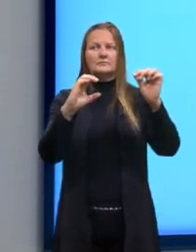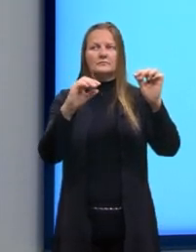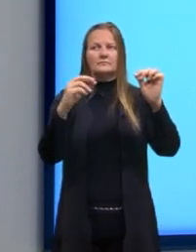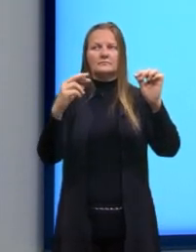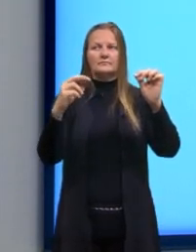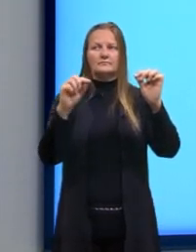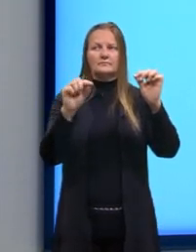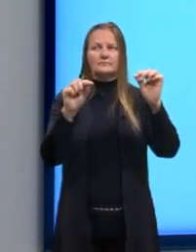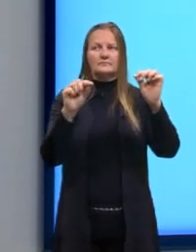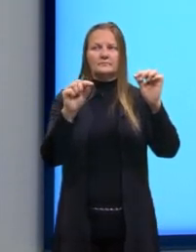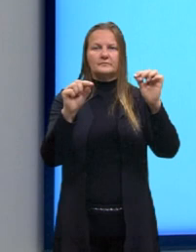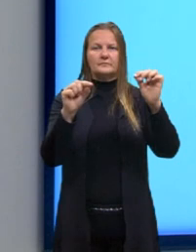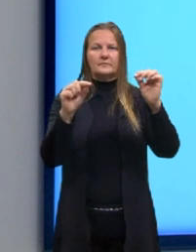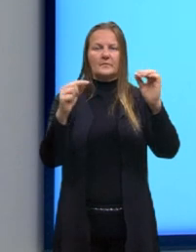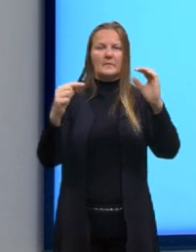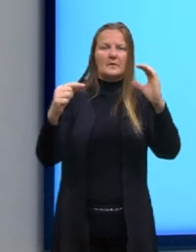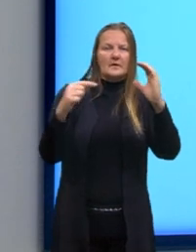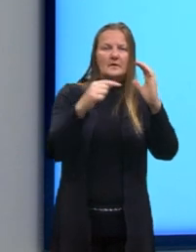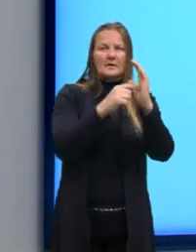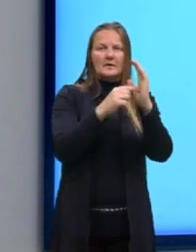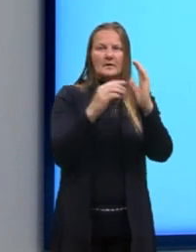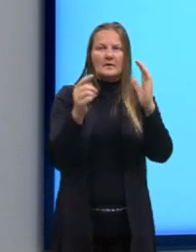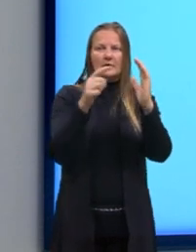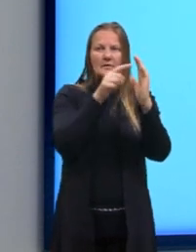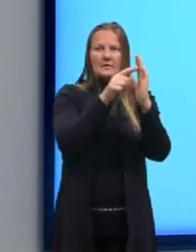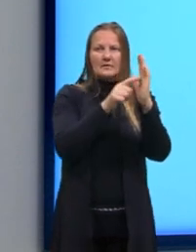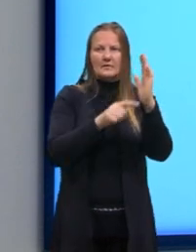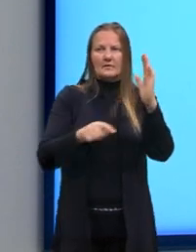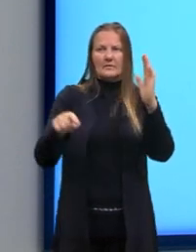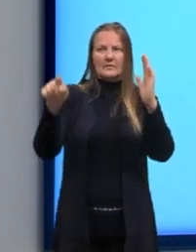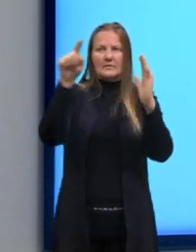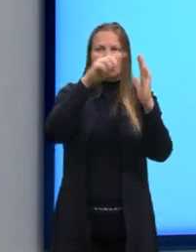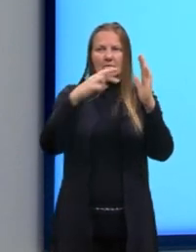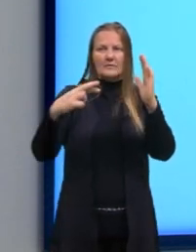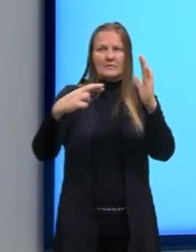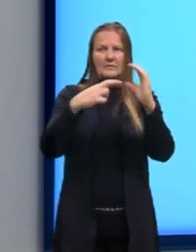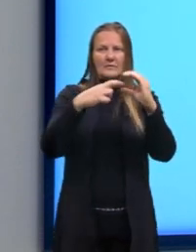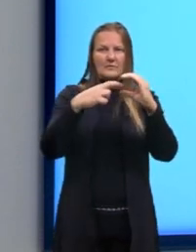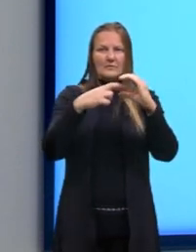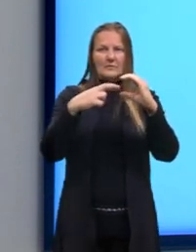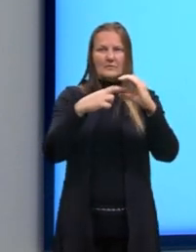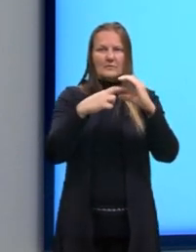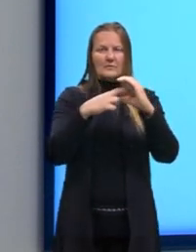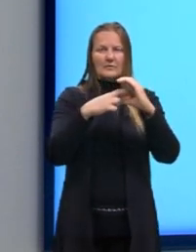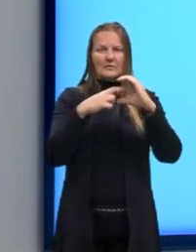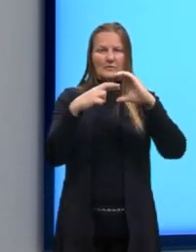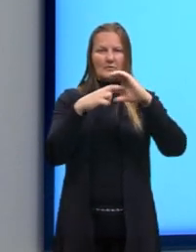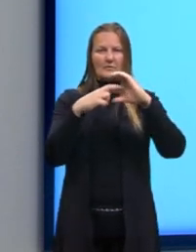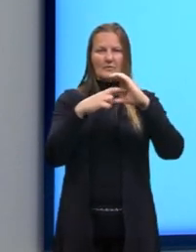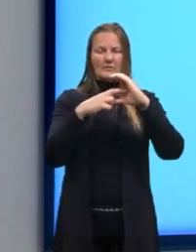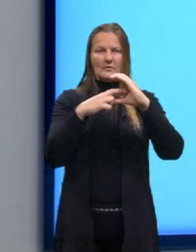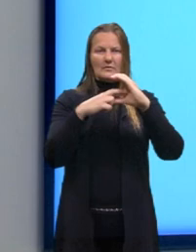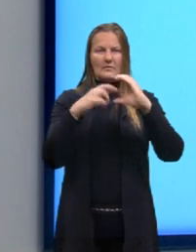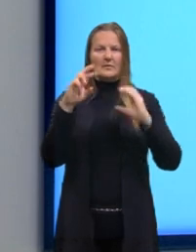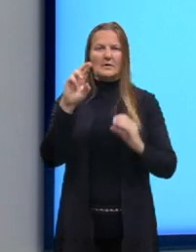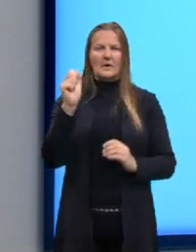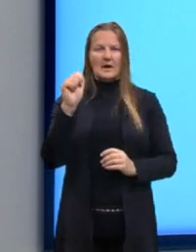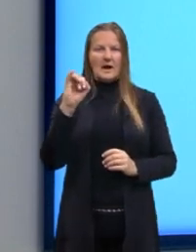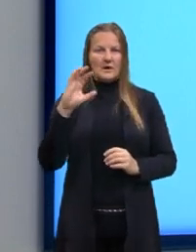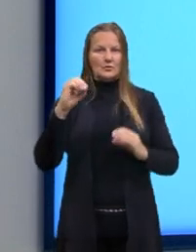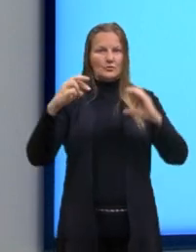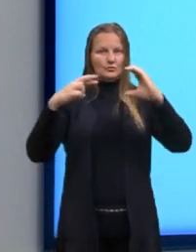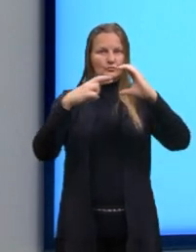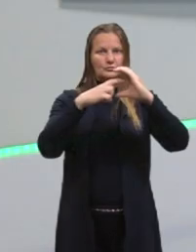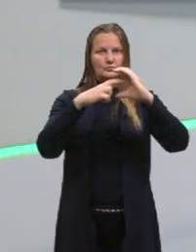do centro até um ponto da circunferência é o raio, que nós já conhecemos. E aí nós vamos, então,